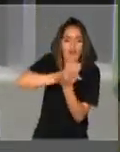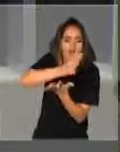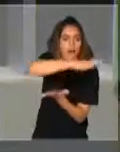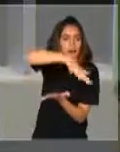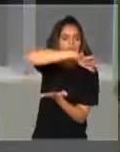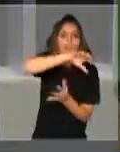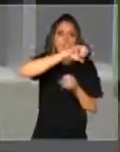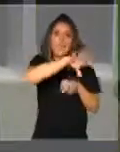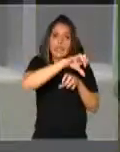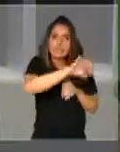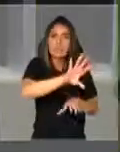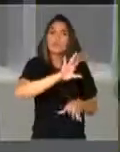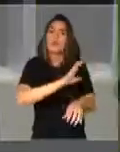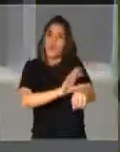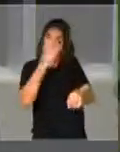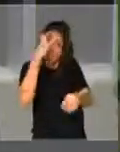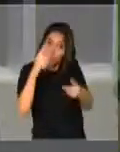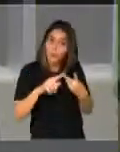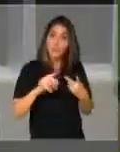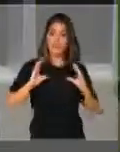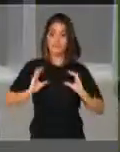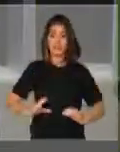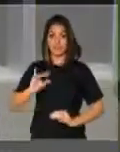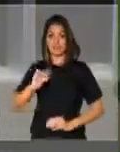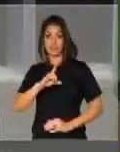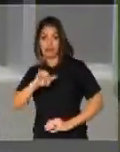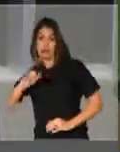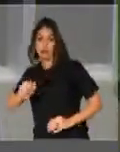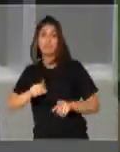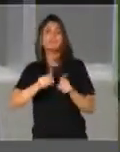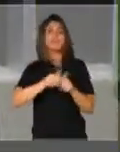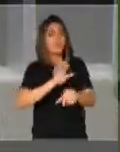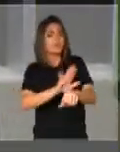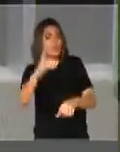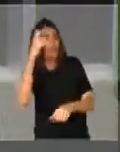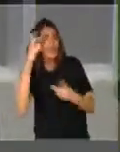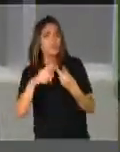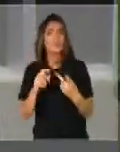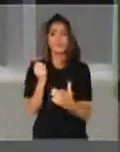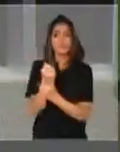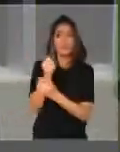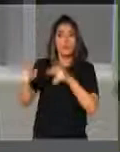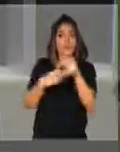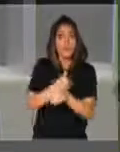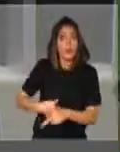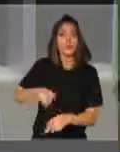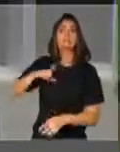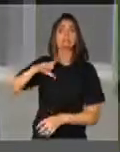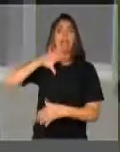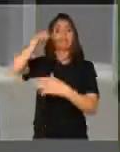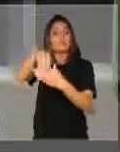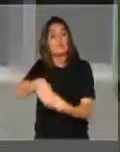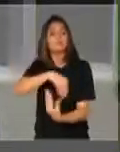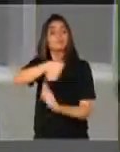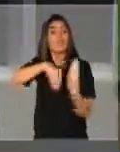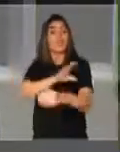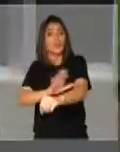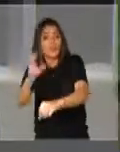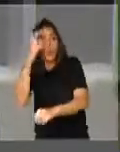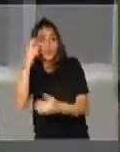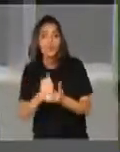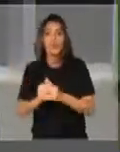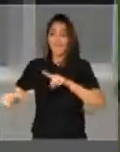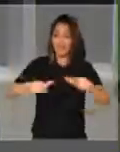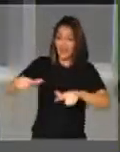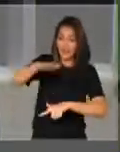pela educação, pela cidadania, pela segurança pública, pelo trabalho. E defender o